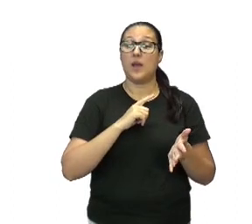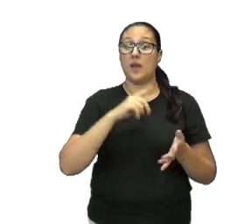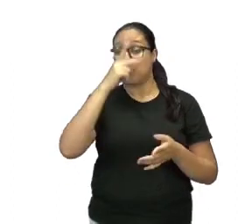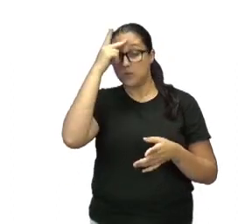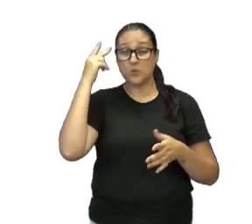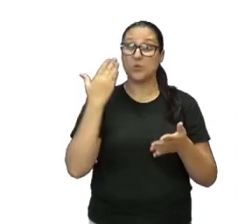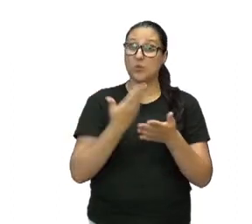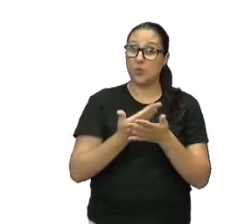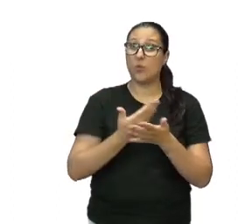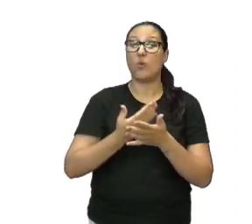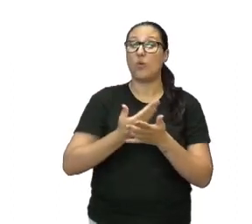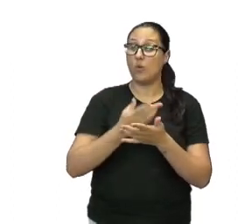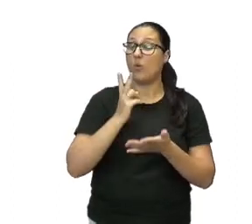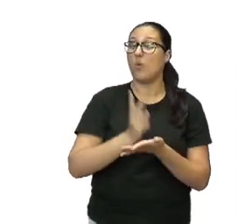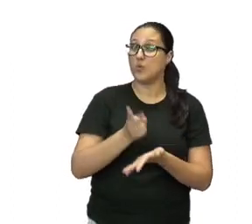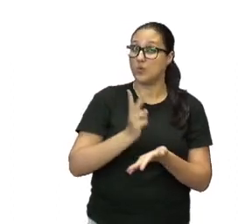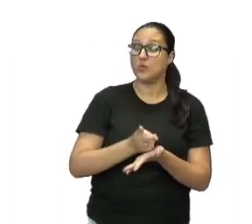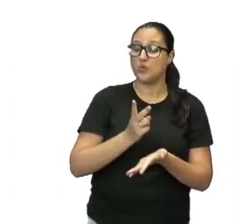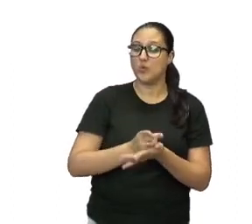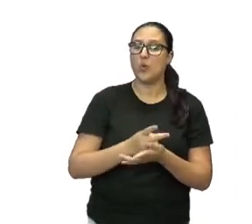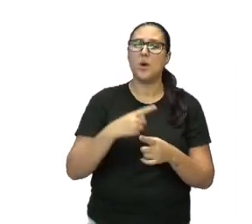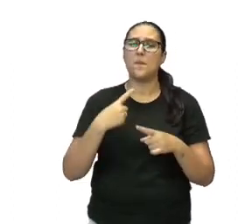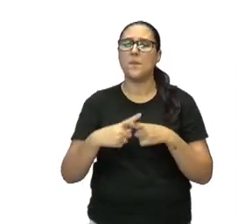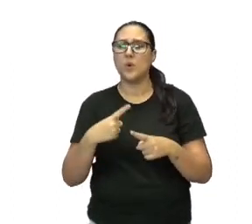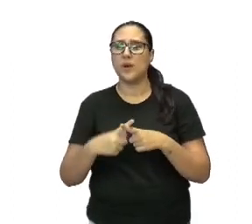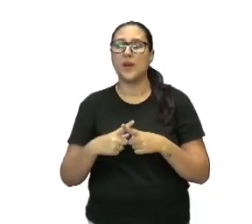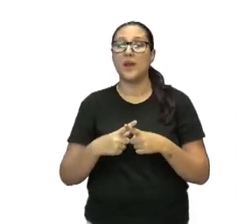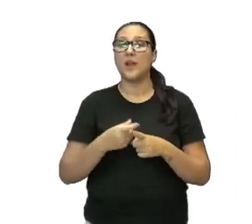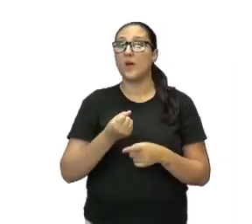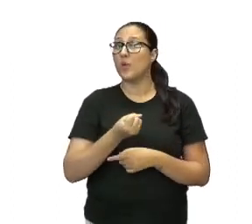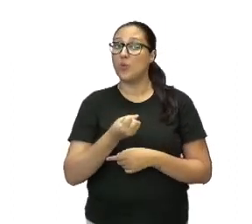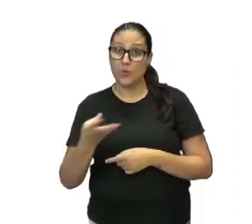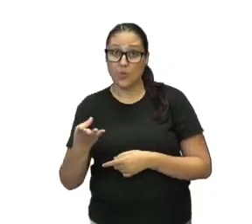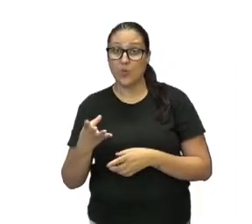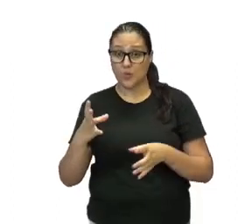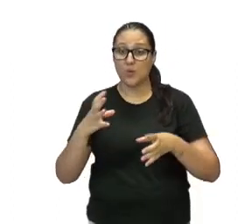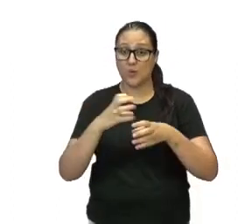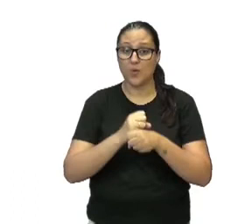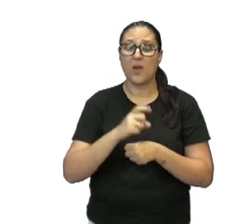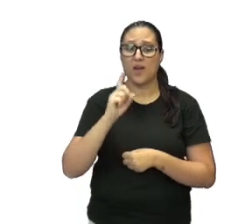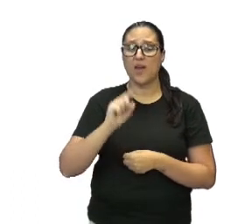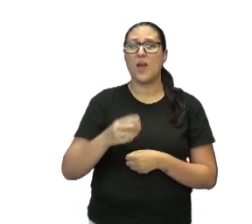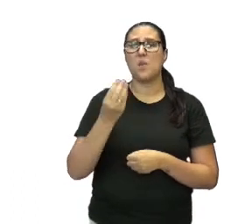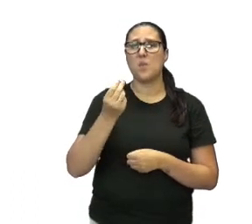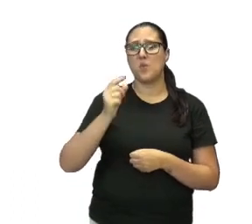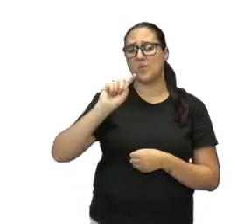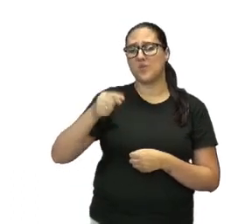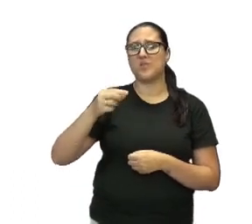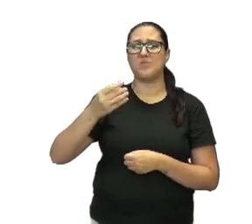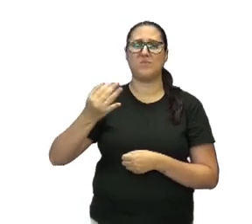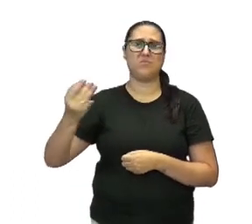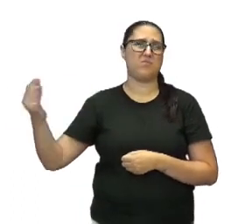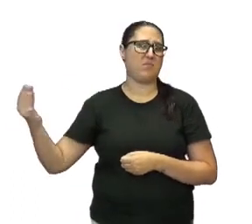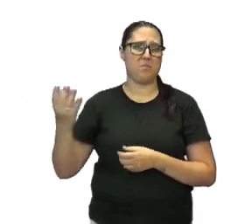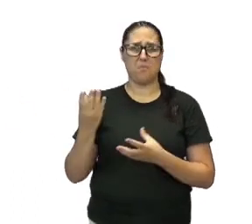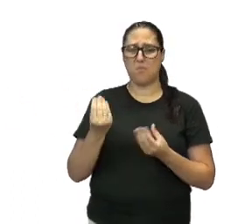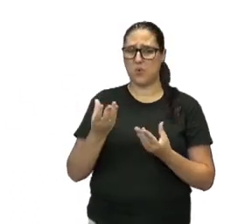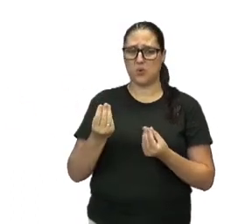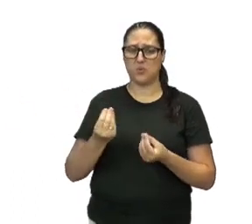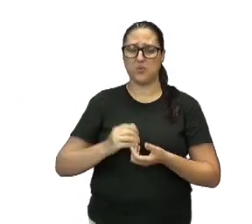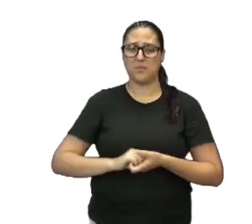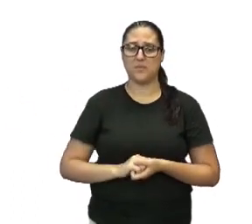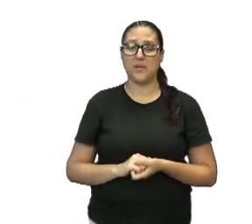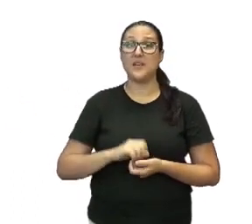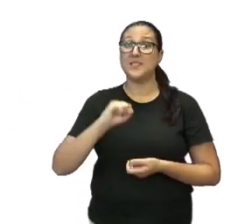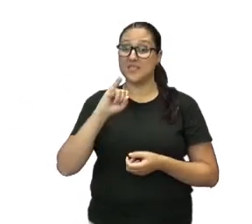estudiosos. O motivo é que o seu cálculo resulta em trilhões de casas decimais. Se